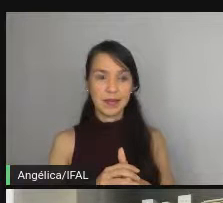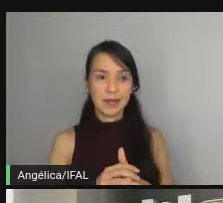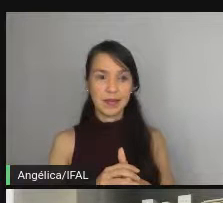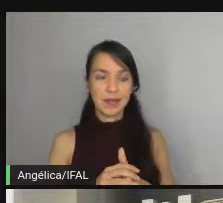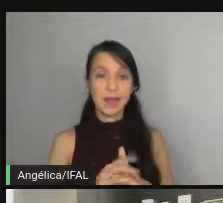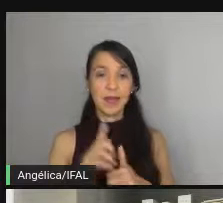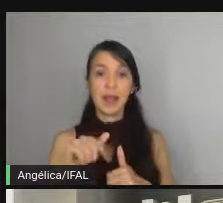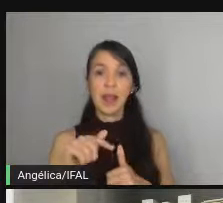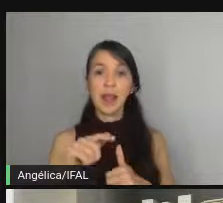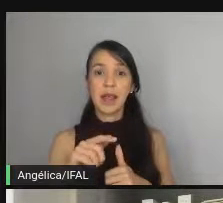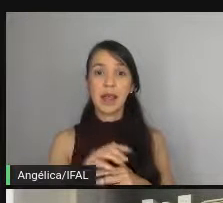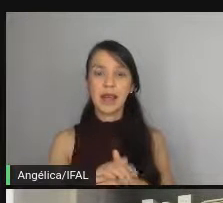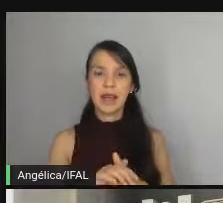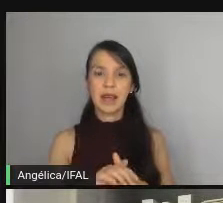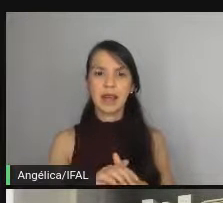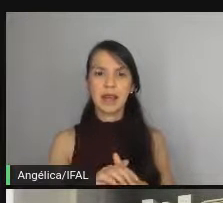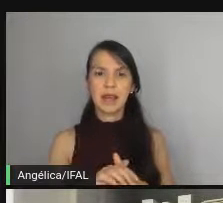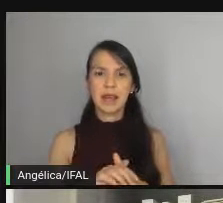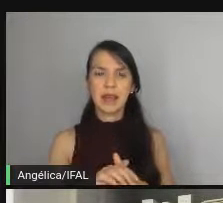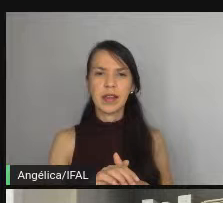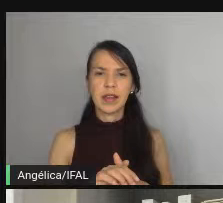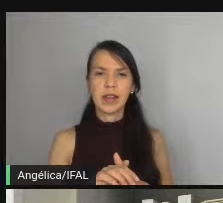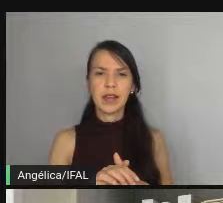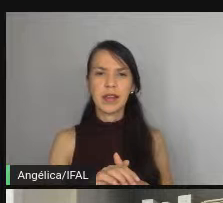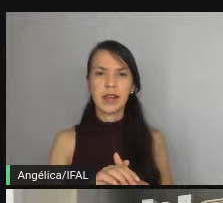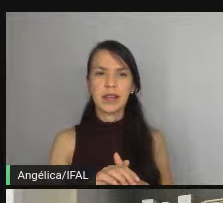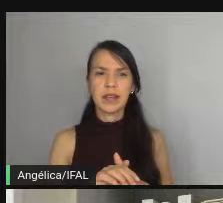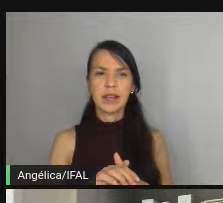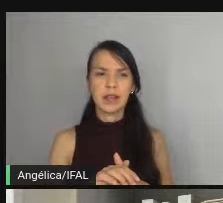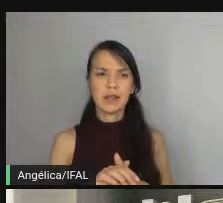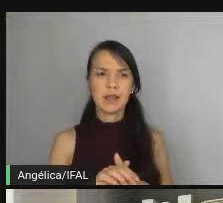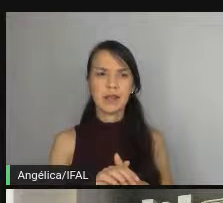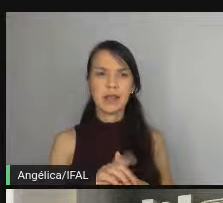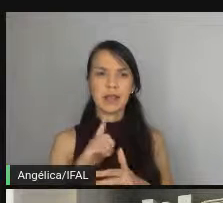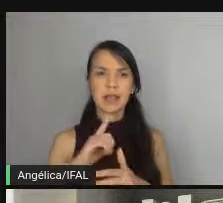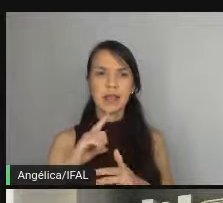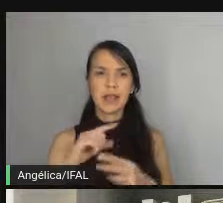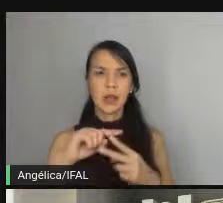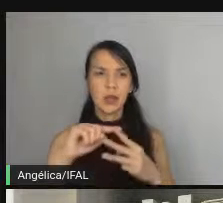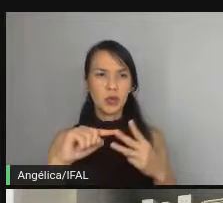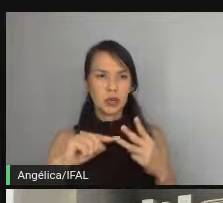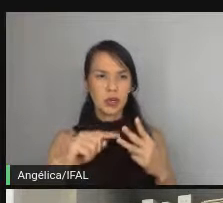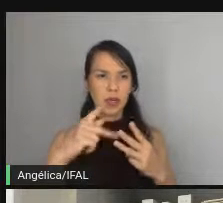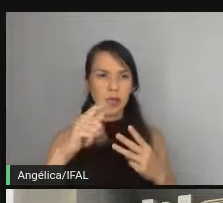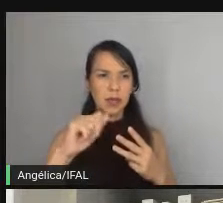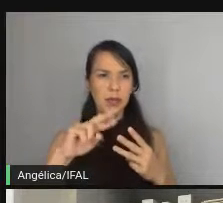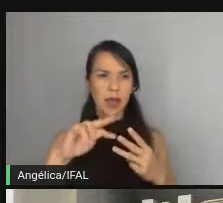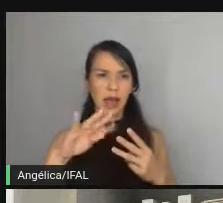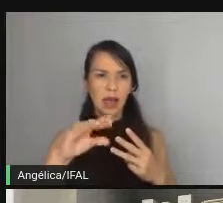quebrar pegar o path e quebrar e saber se tem extraído os parâmetros beleza beleza